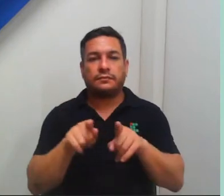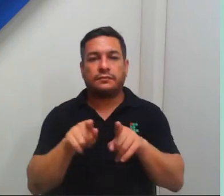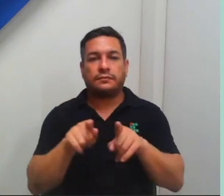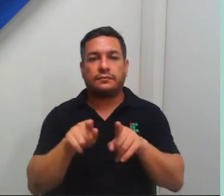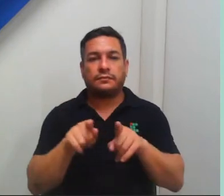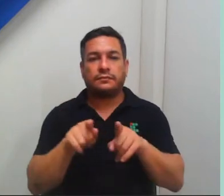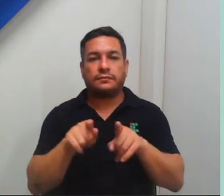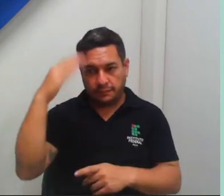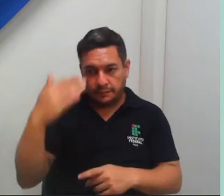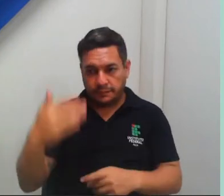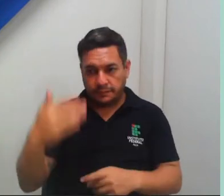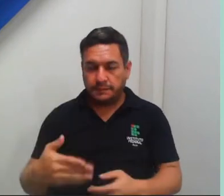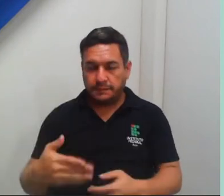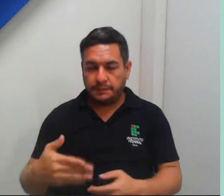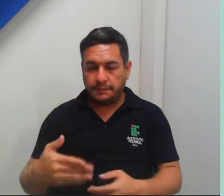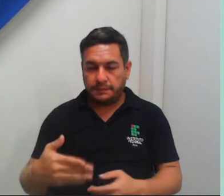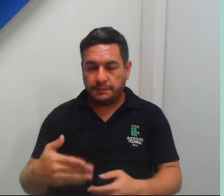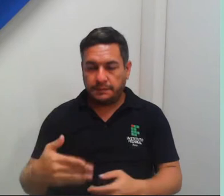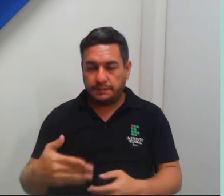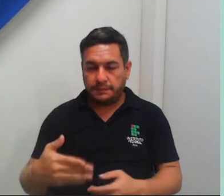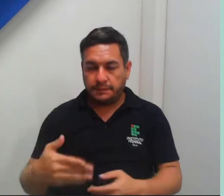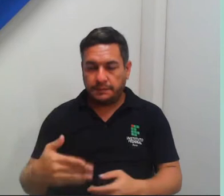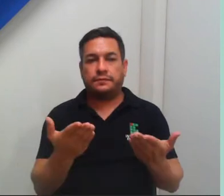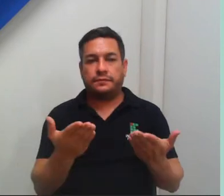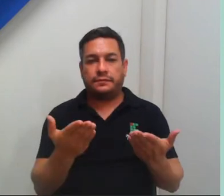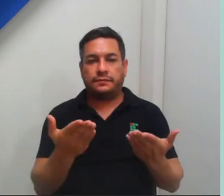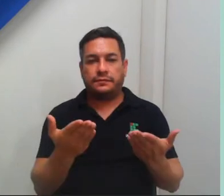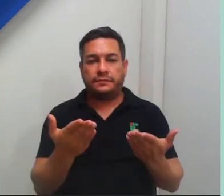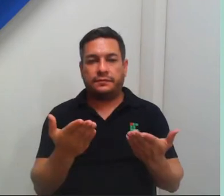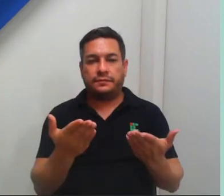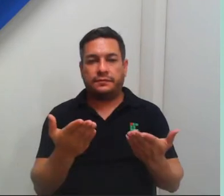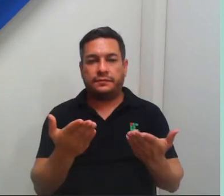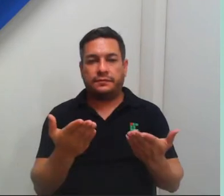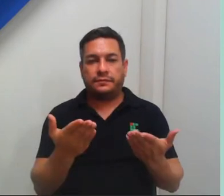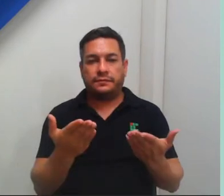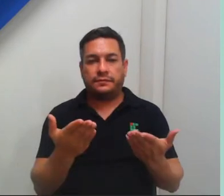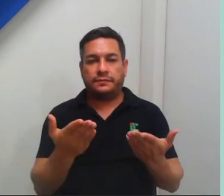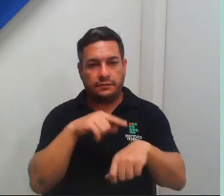bem-vindo, e deixar, neste momento,